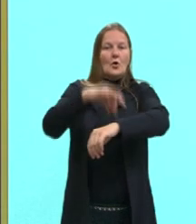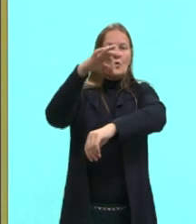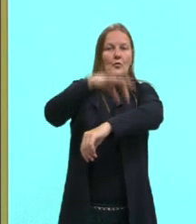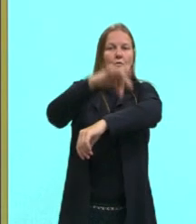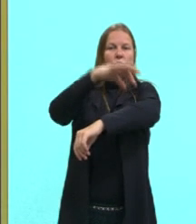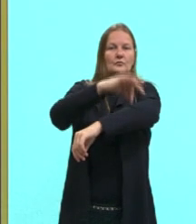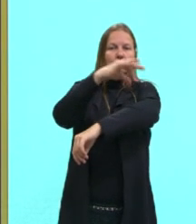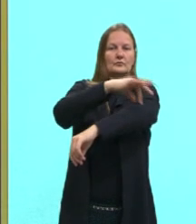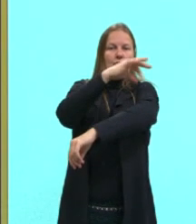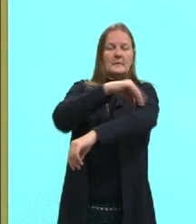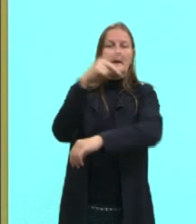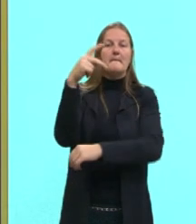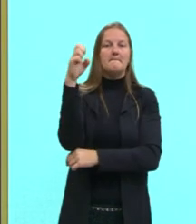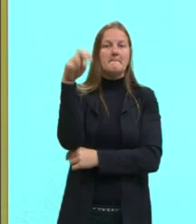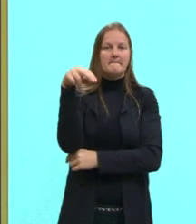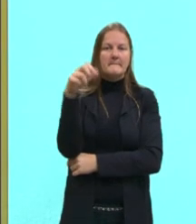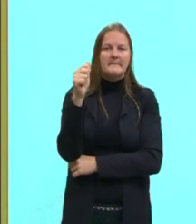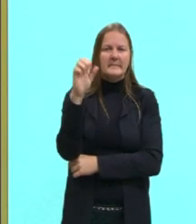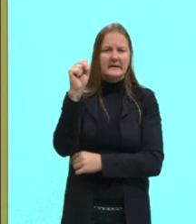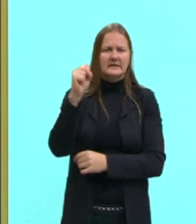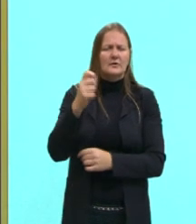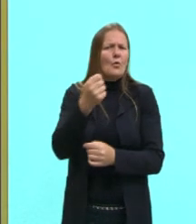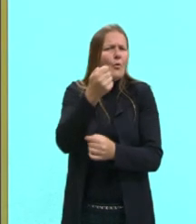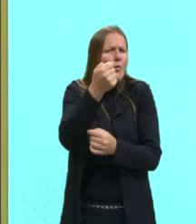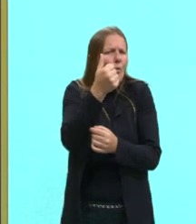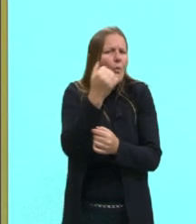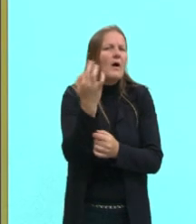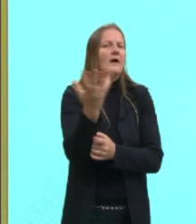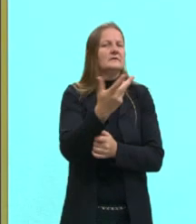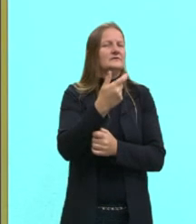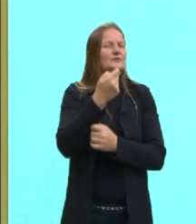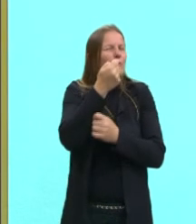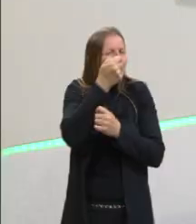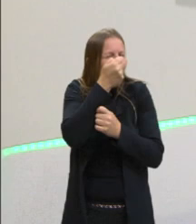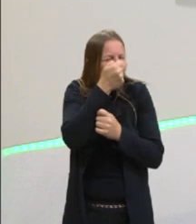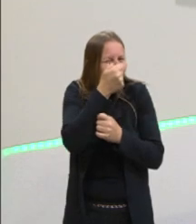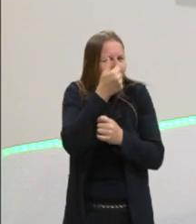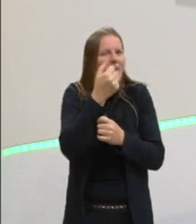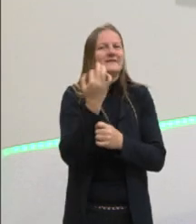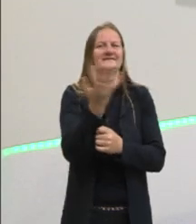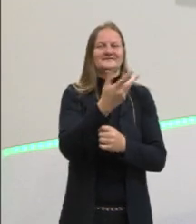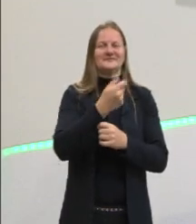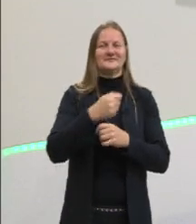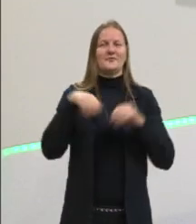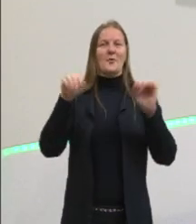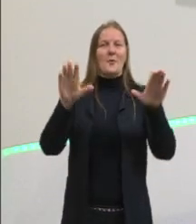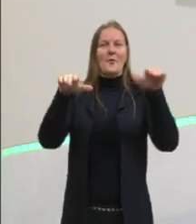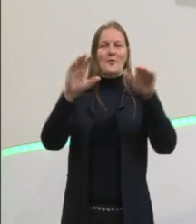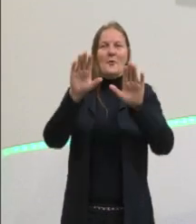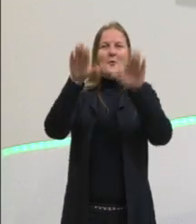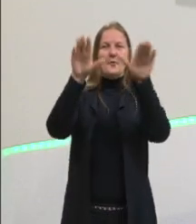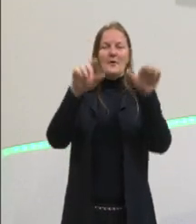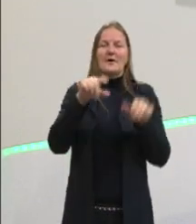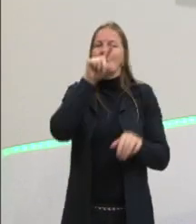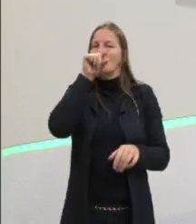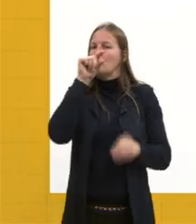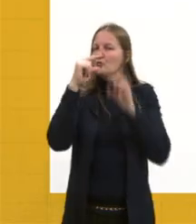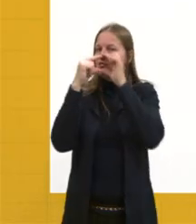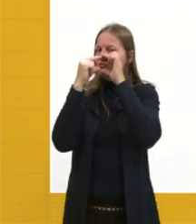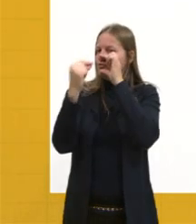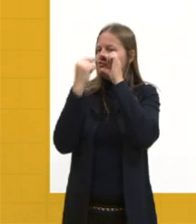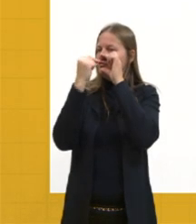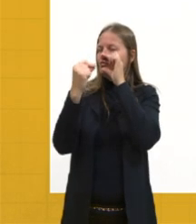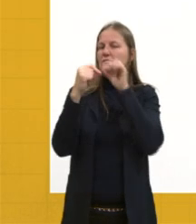penas. A maioria pode voar. Não todos, né? A maioria. Possuem bico, asas e são